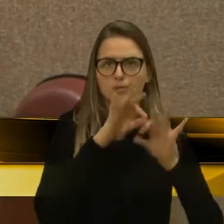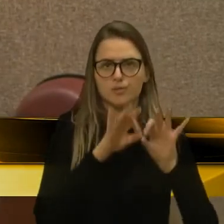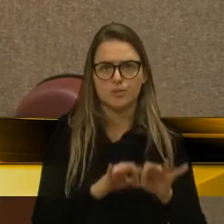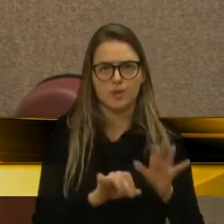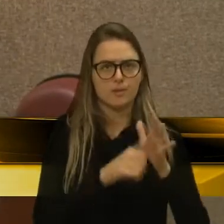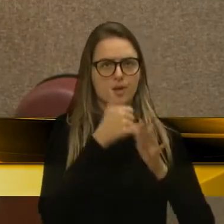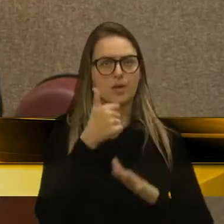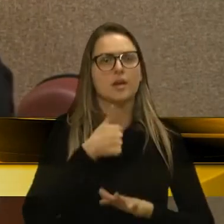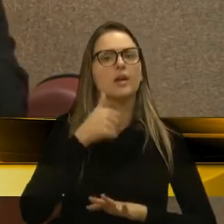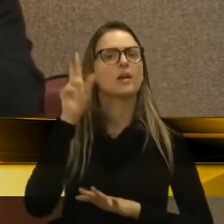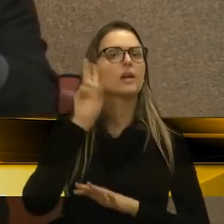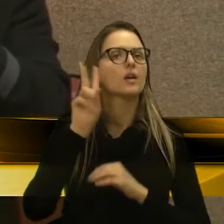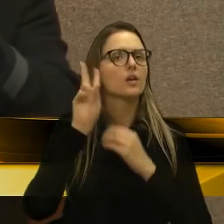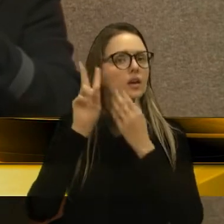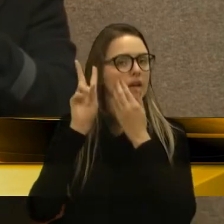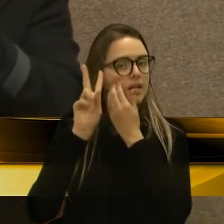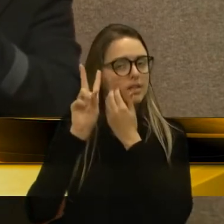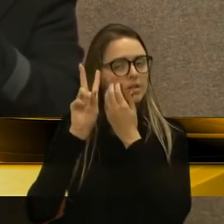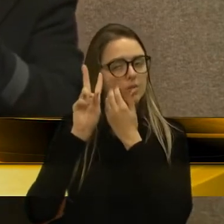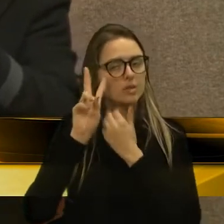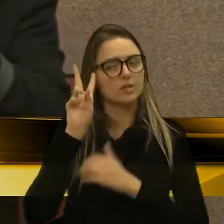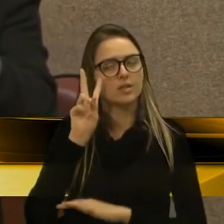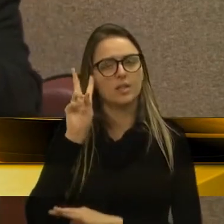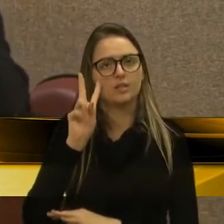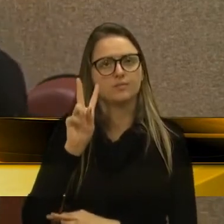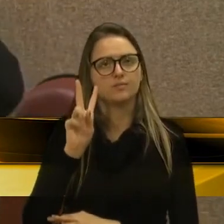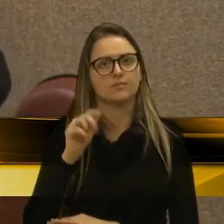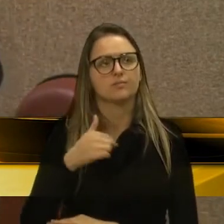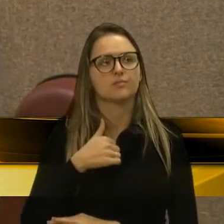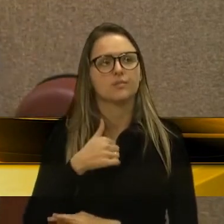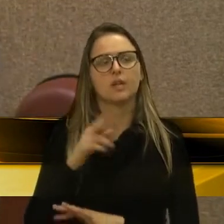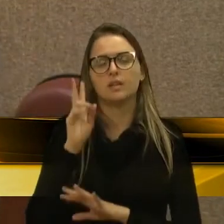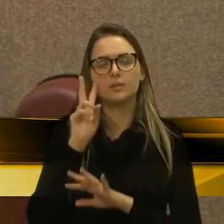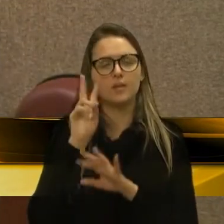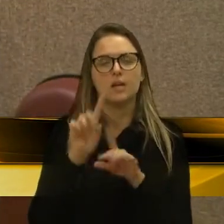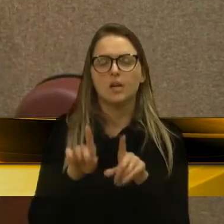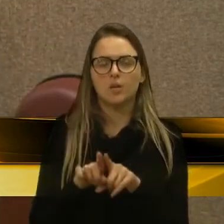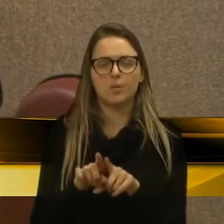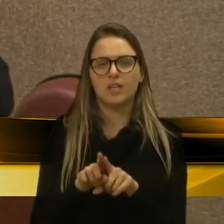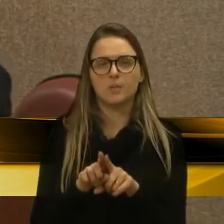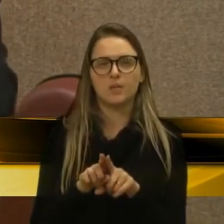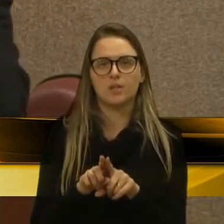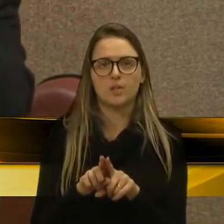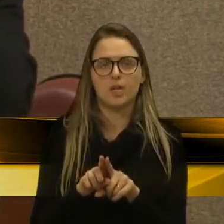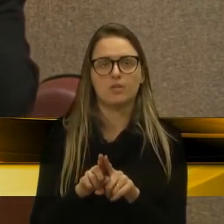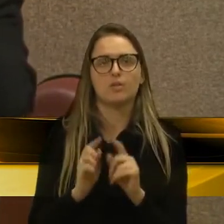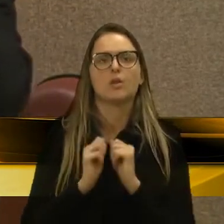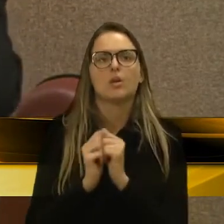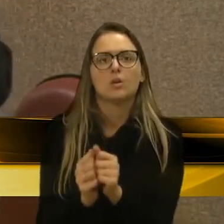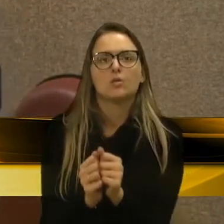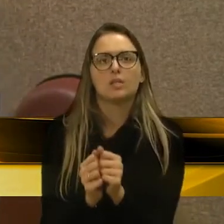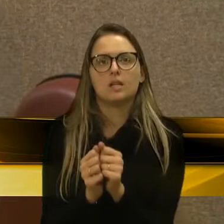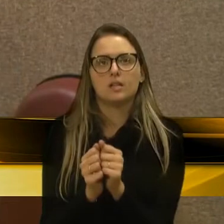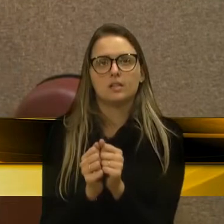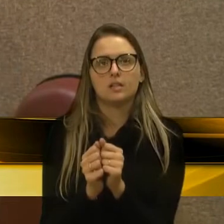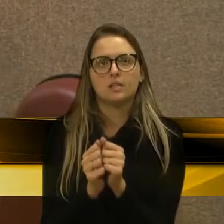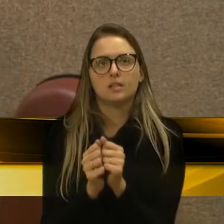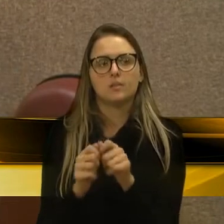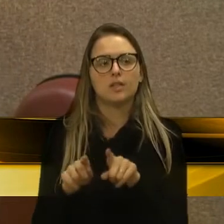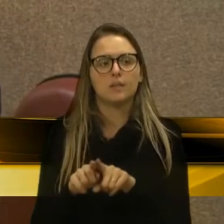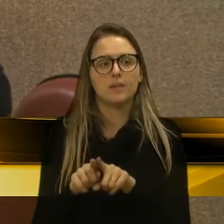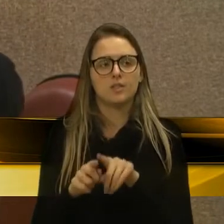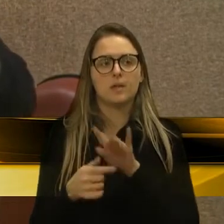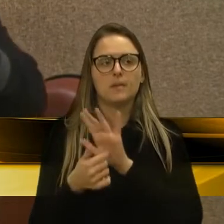eu lembro que o Rafael Bado vivia elogiando, enfim, era CC, cargo de confiança.